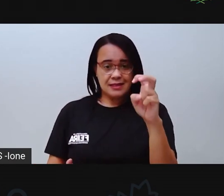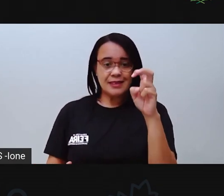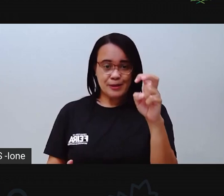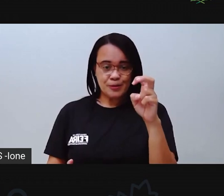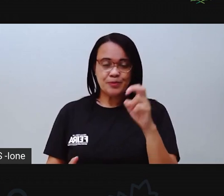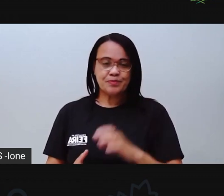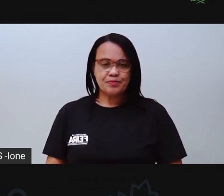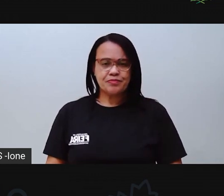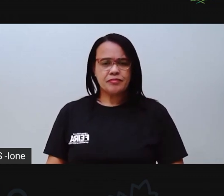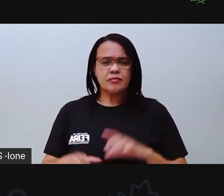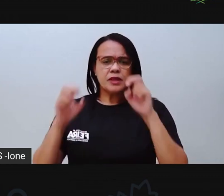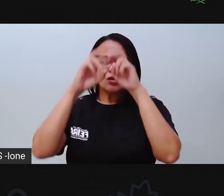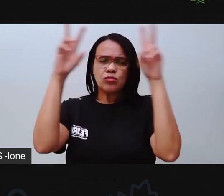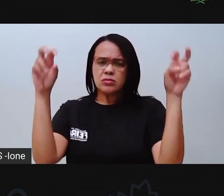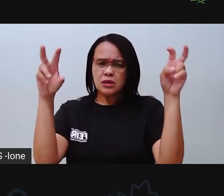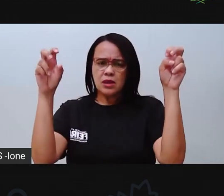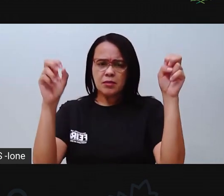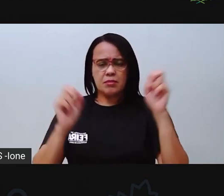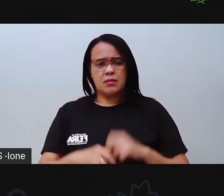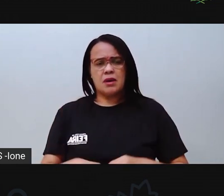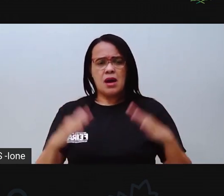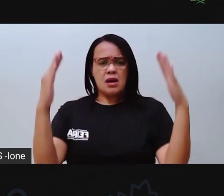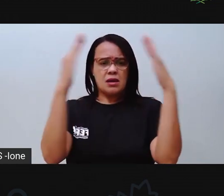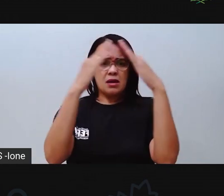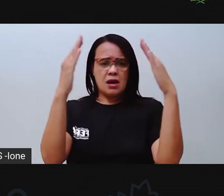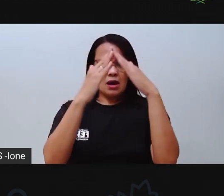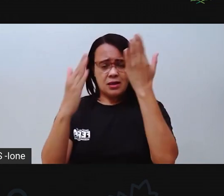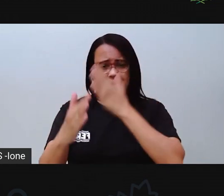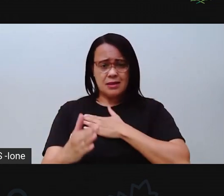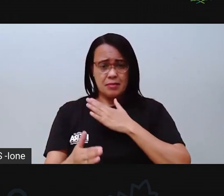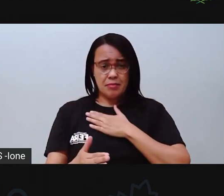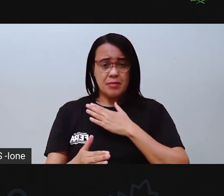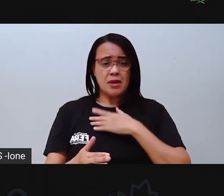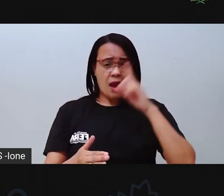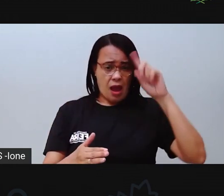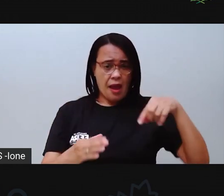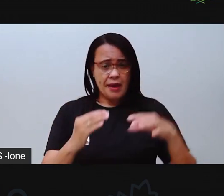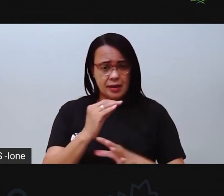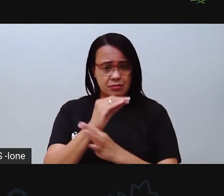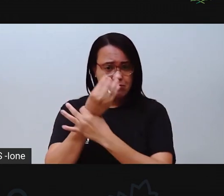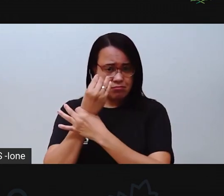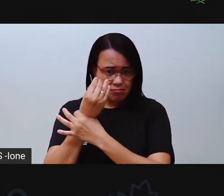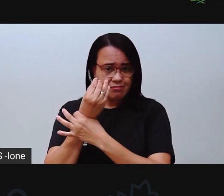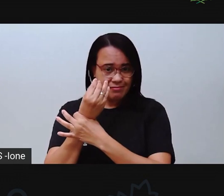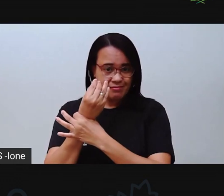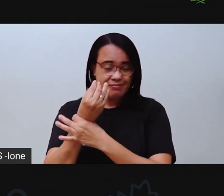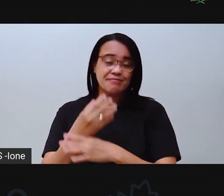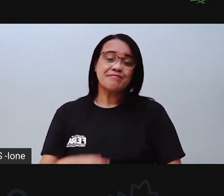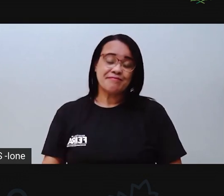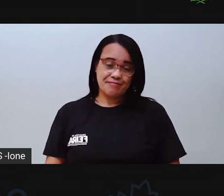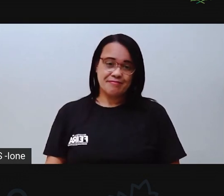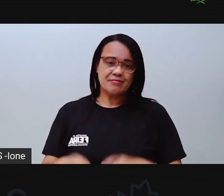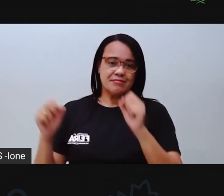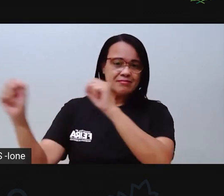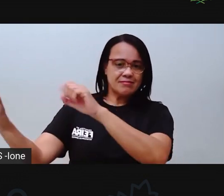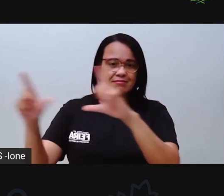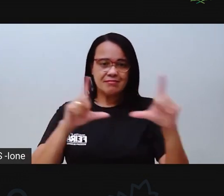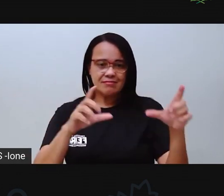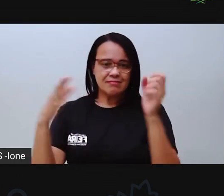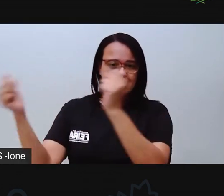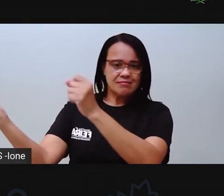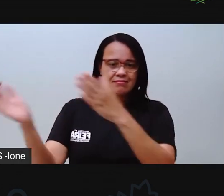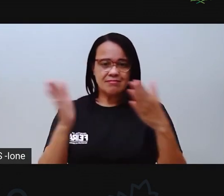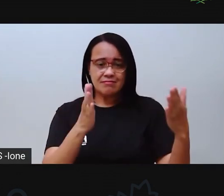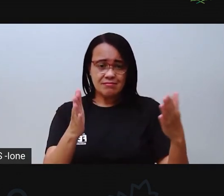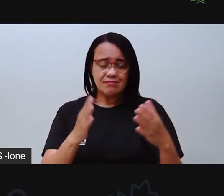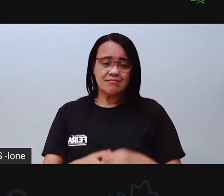um lugar seguro? Olha que pergunta interessante. Deixa só a Pro colocar aqui no slide pra vocês verem, ó. Minha casa